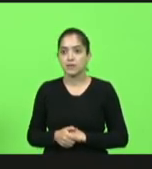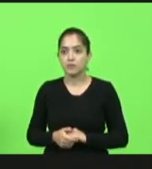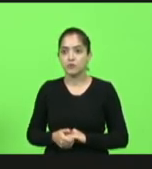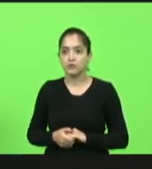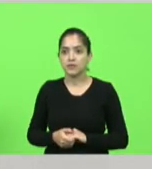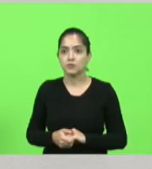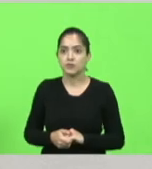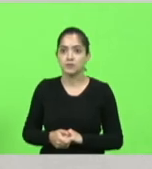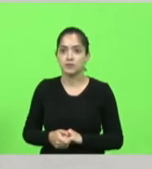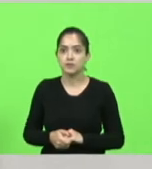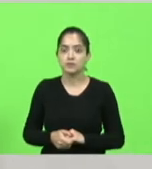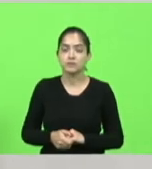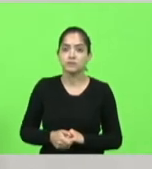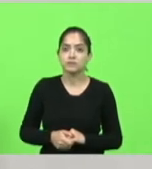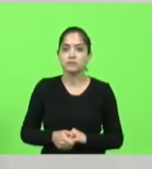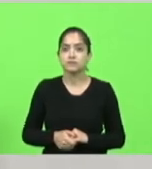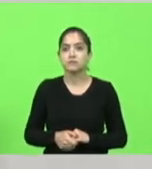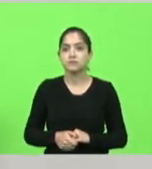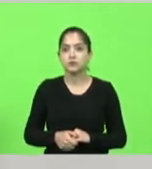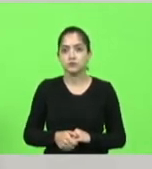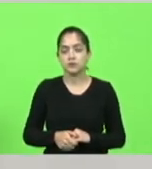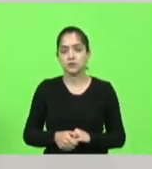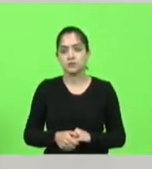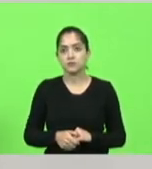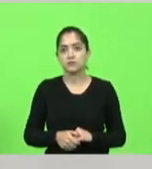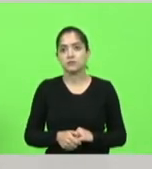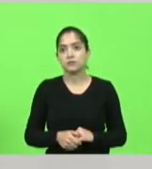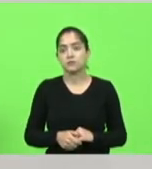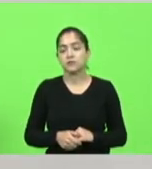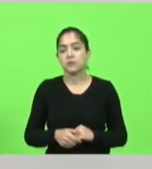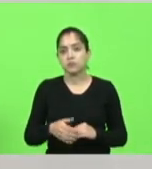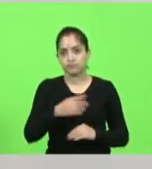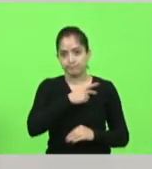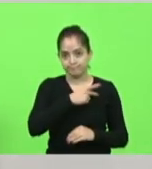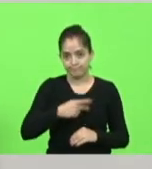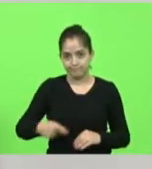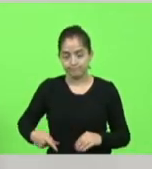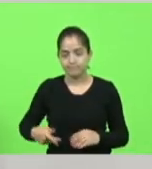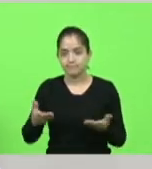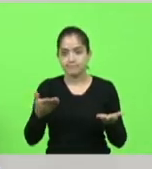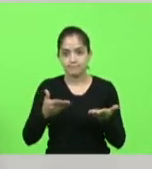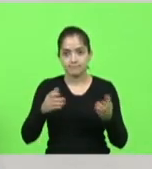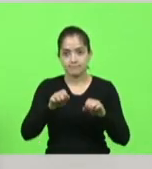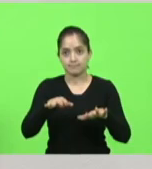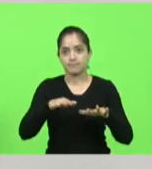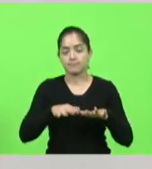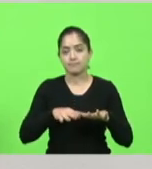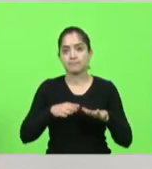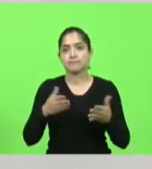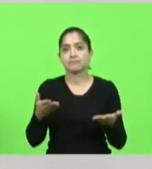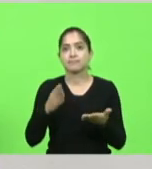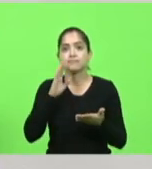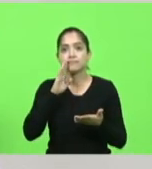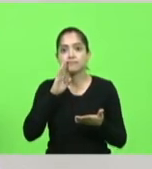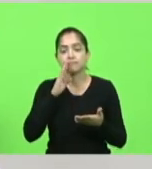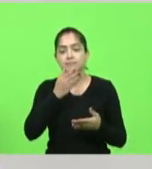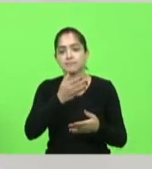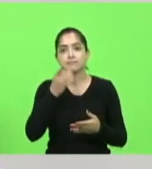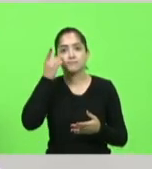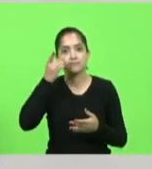senhor presidente, deputado Nilson Berlanda, que preside a sessão, deputado Alba,